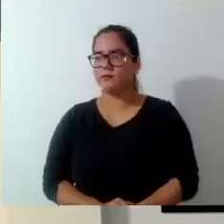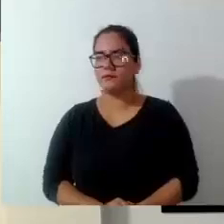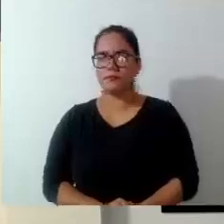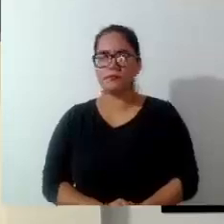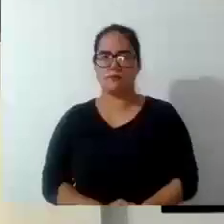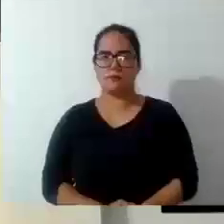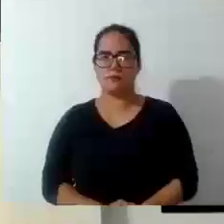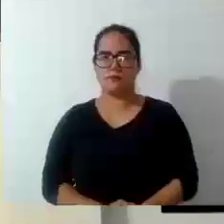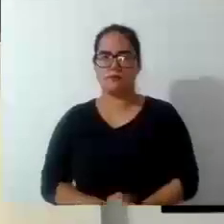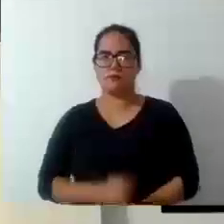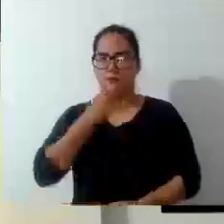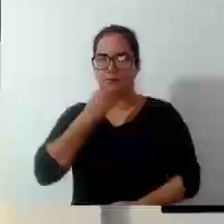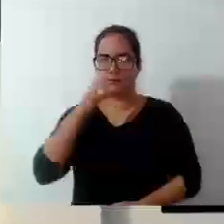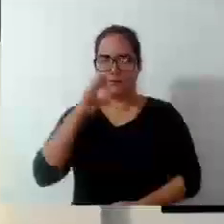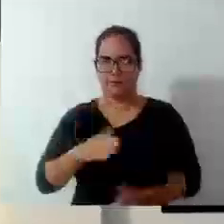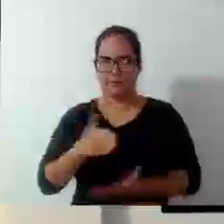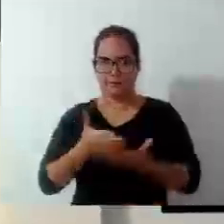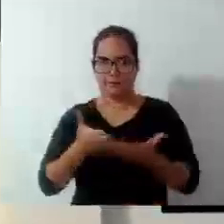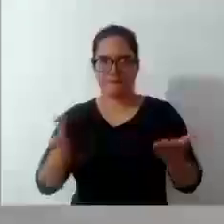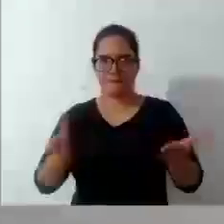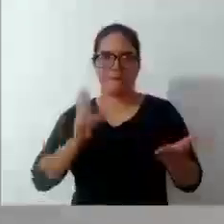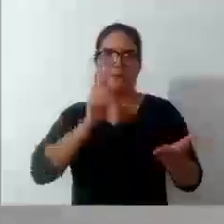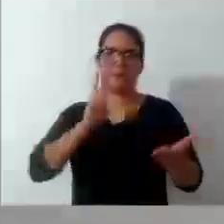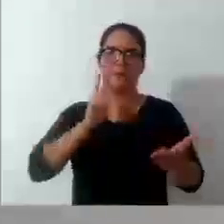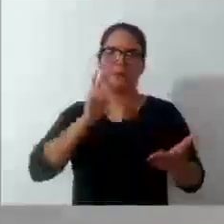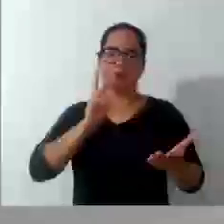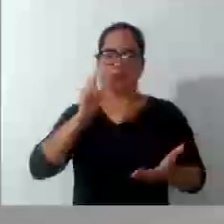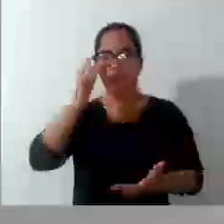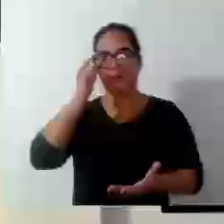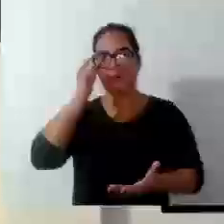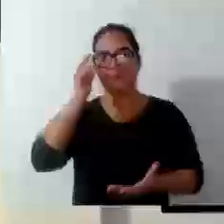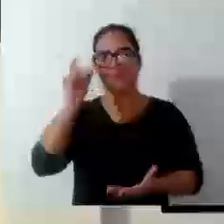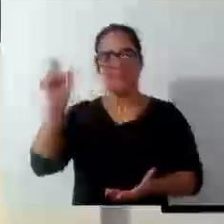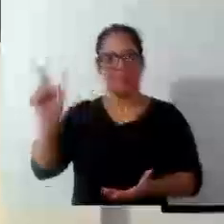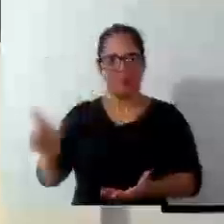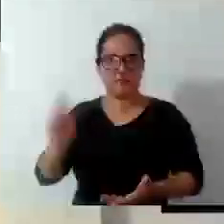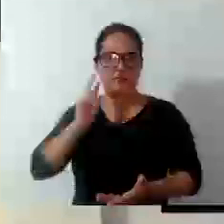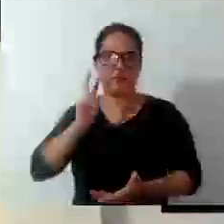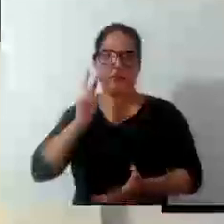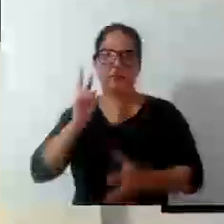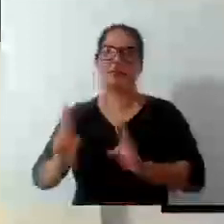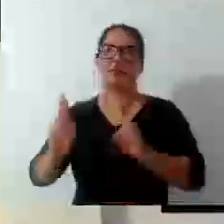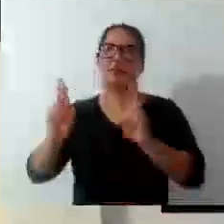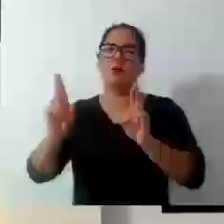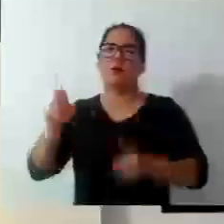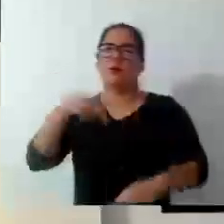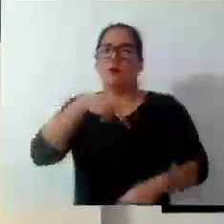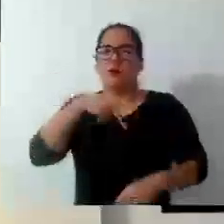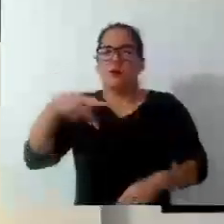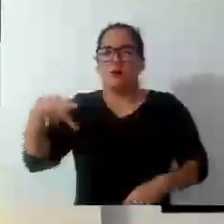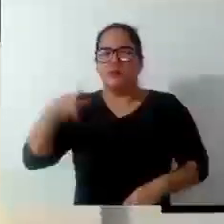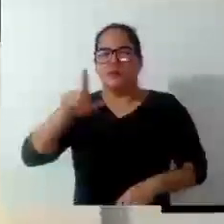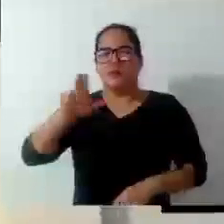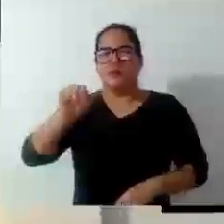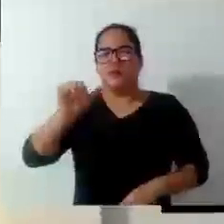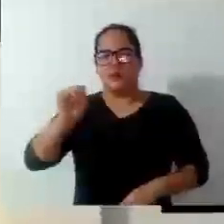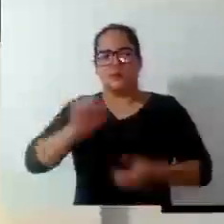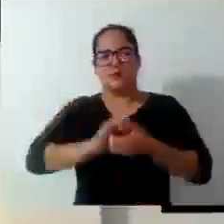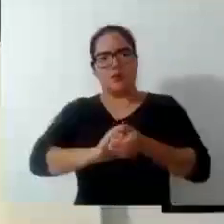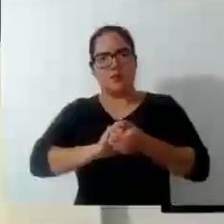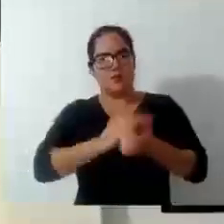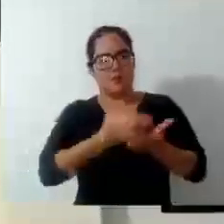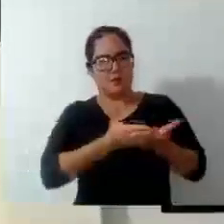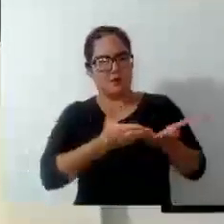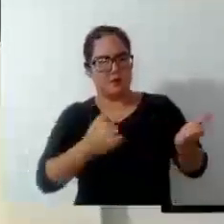Boa tarde, senhores vereadores, senhora vereadora, em nome do presidente, Lucas Manequinha, quero cumprimentar todos vocês.